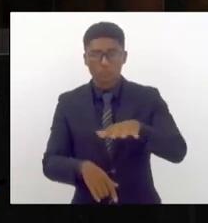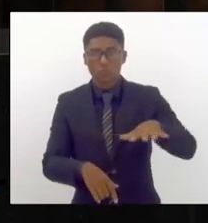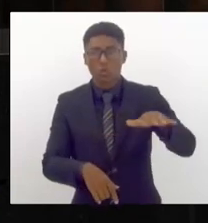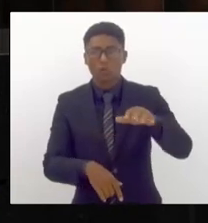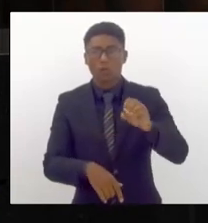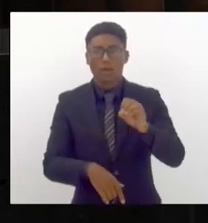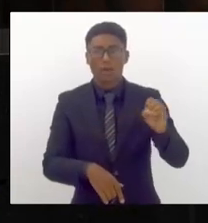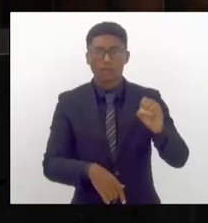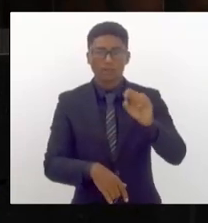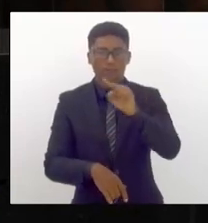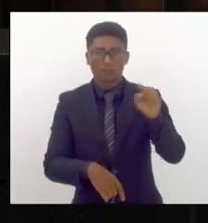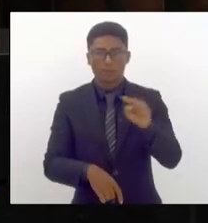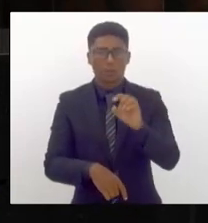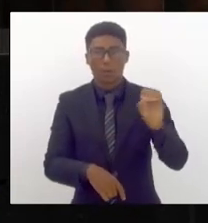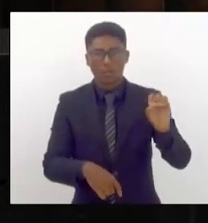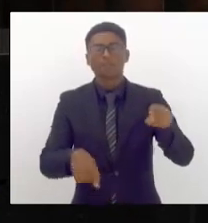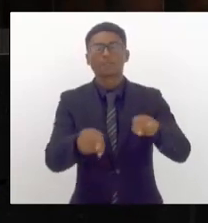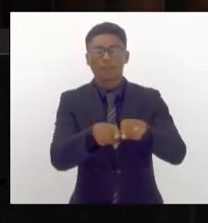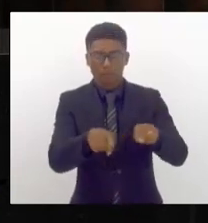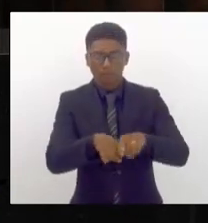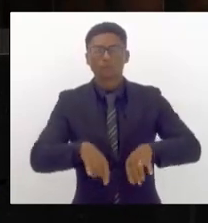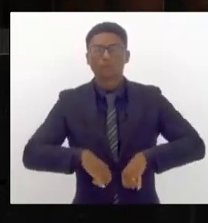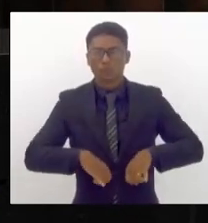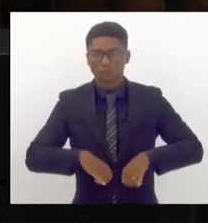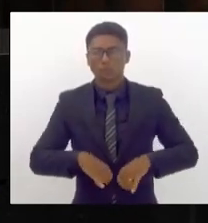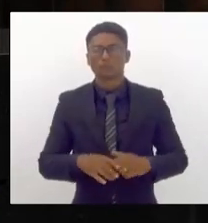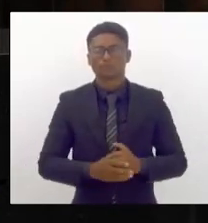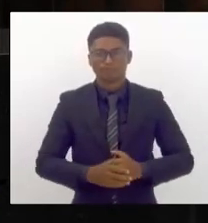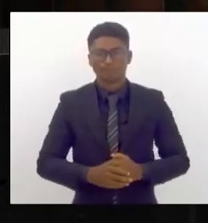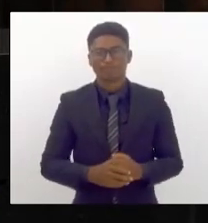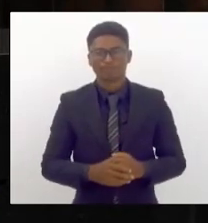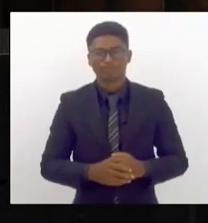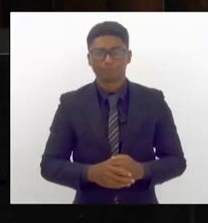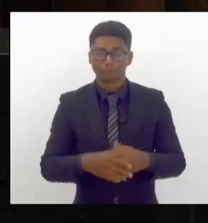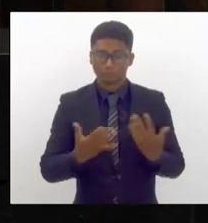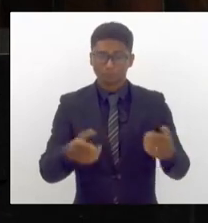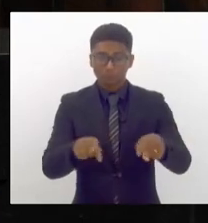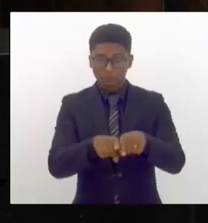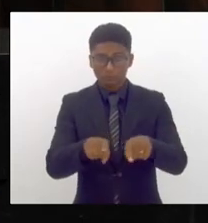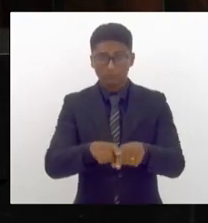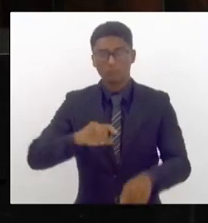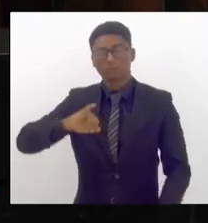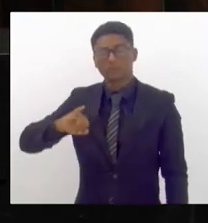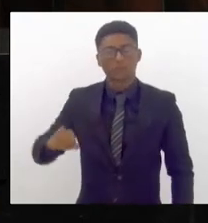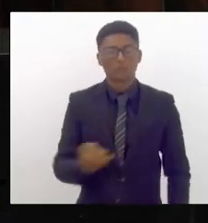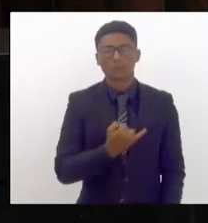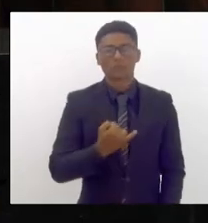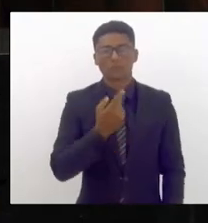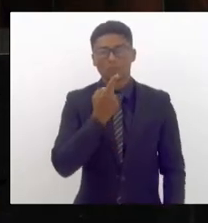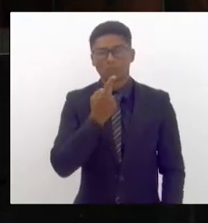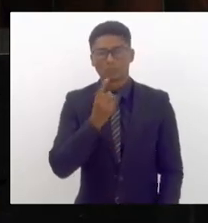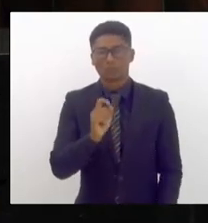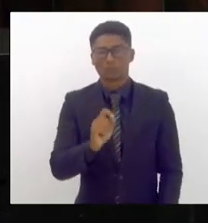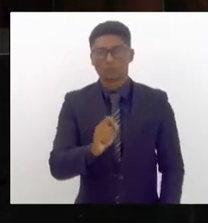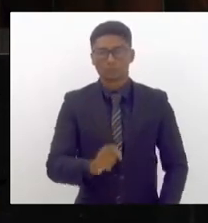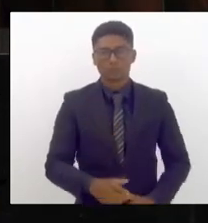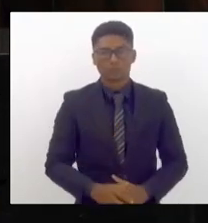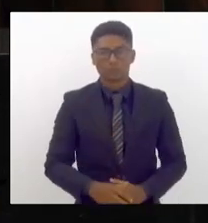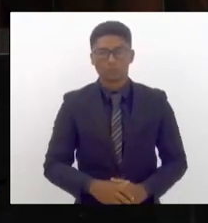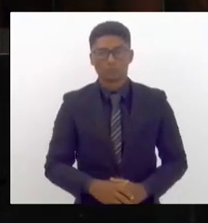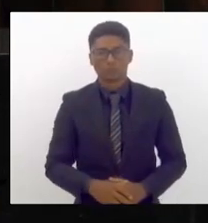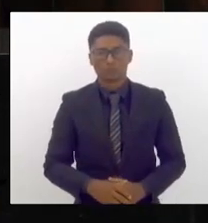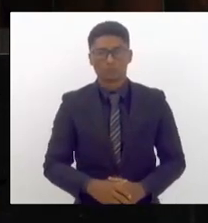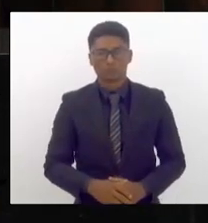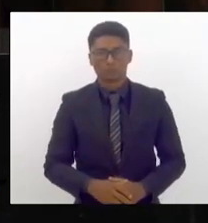sofreu muito com as chuvas de ontem e queria aproveitar a oportunidade deputado dos paulo para falar sobre essa questão